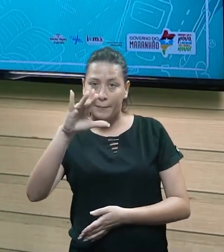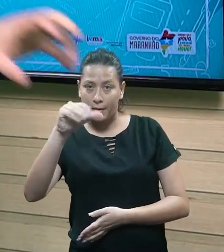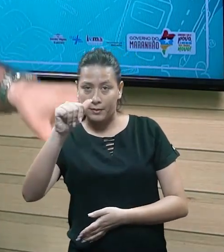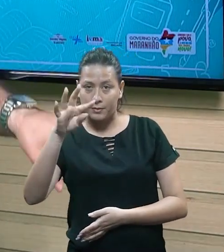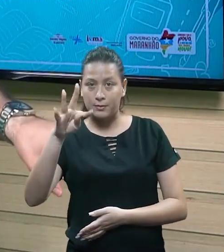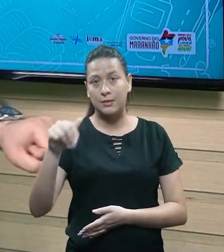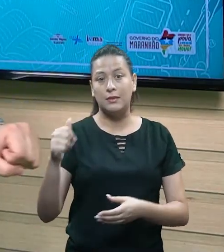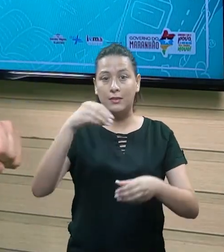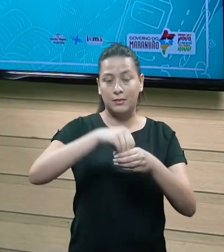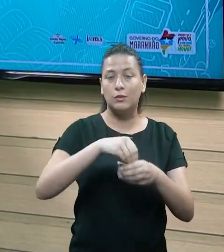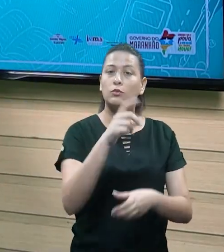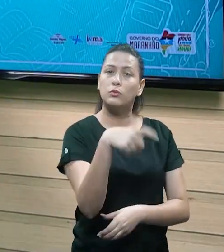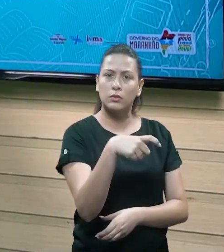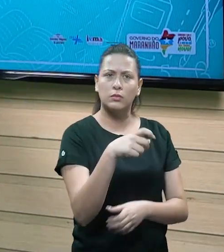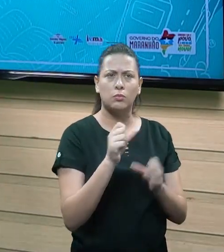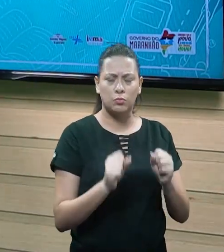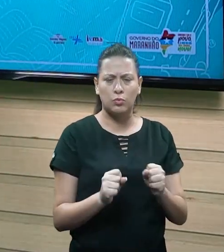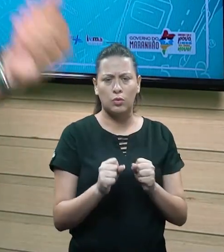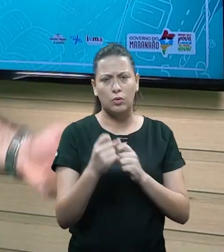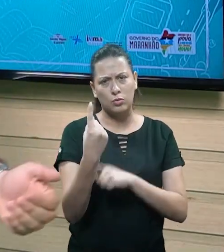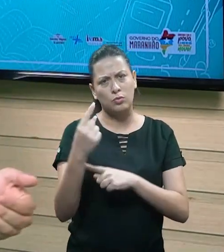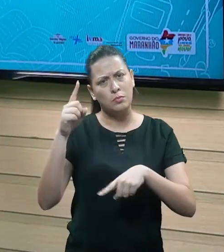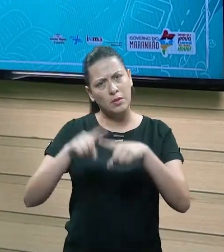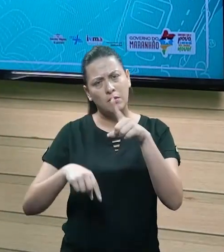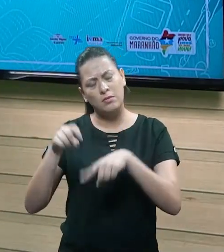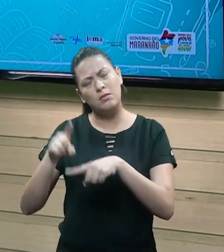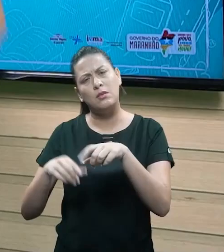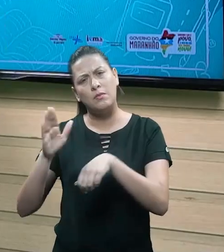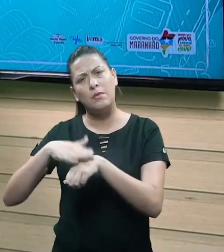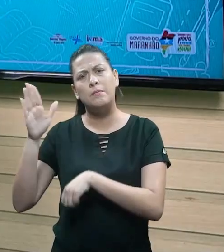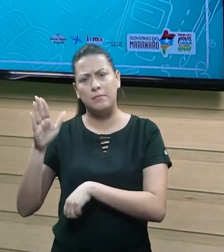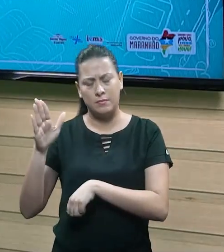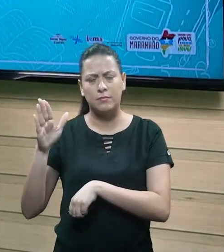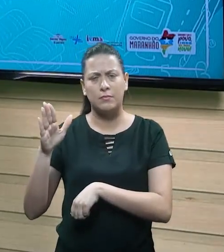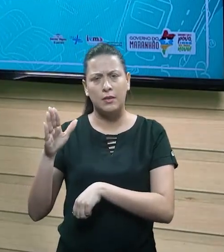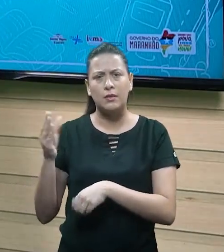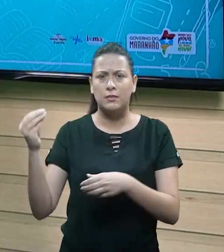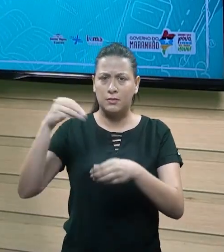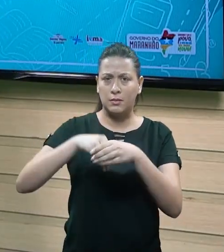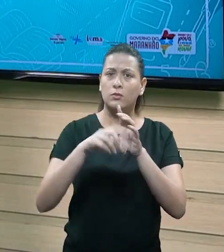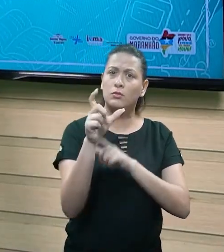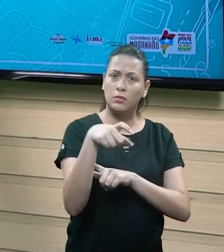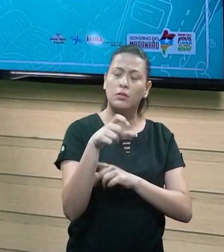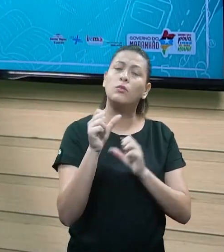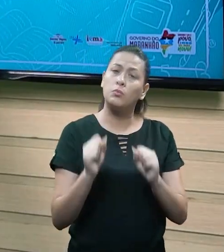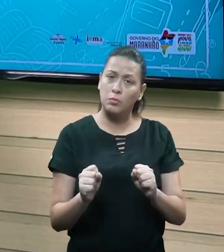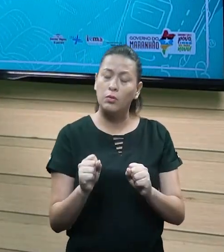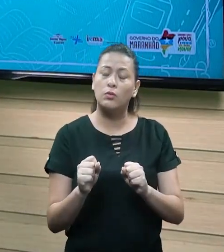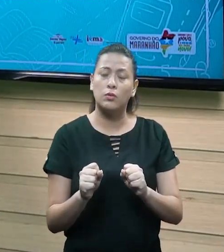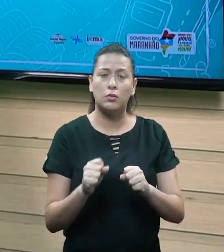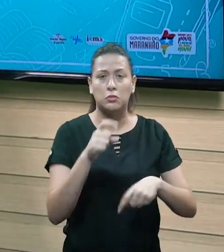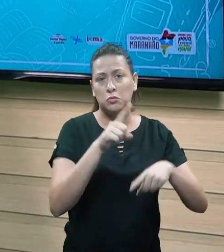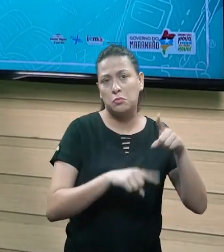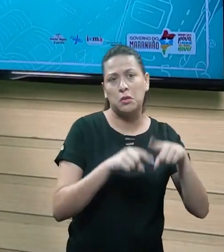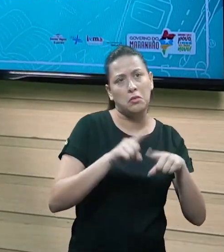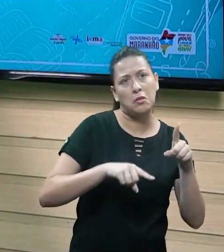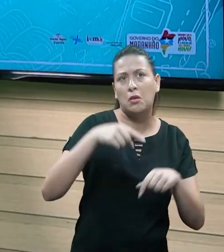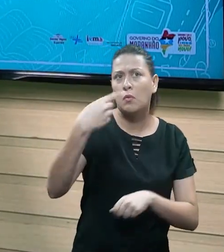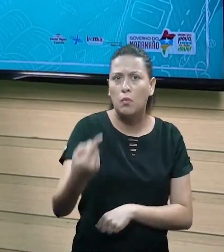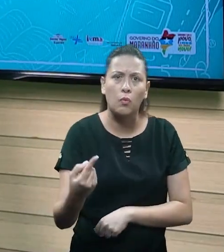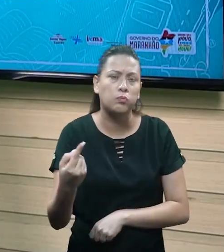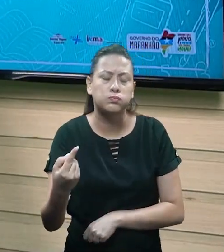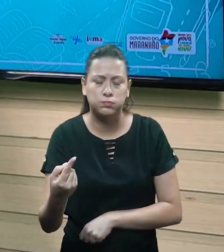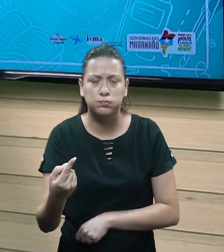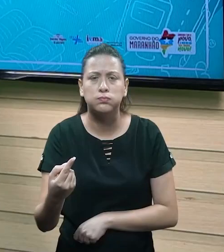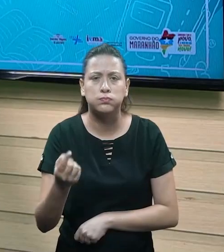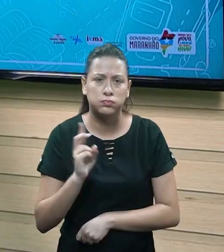X dentro desse cartão de crédito. Pode vir mais de um produto, mais de uma duplicada dentro do mesmo cartão? Nesse exemplo, pode. Pode vir do produto X, pode